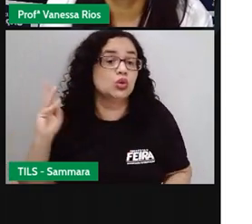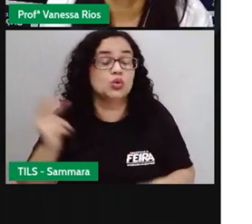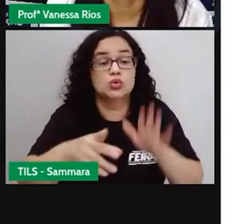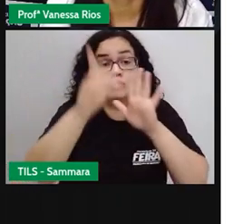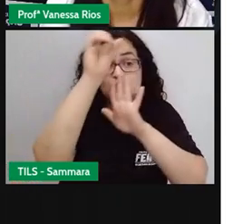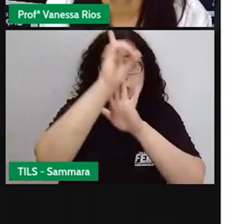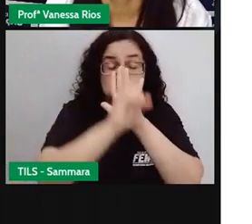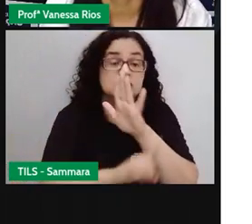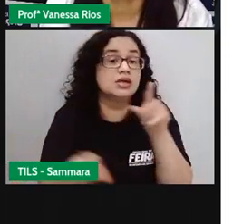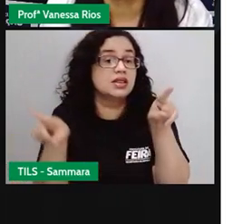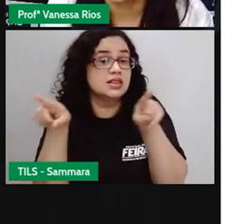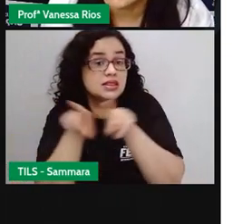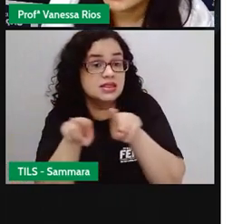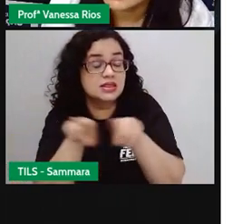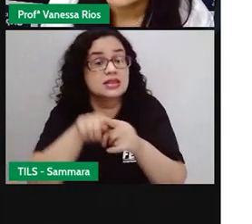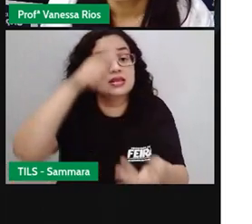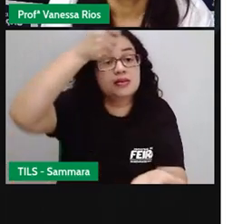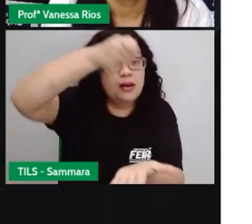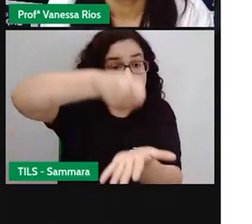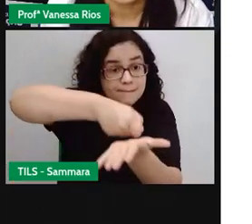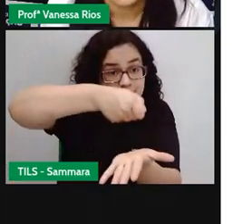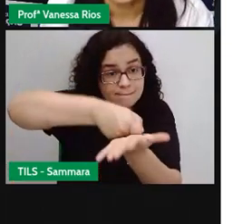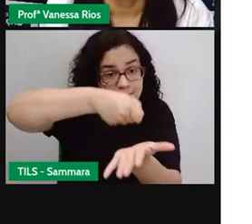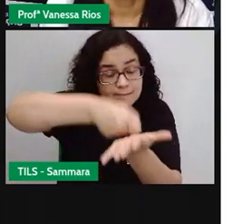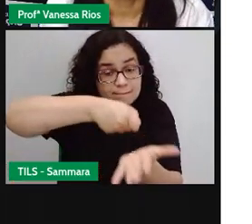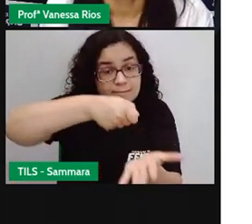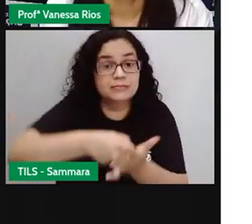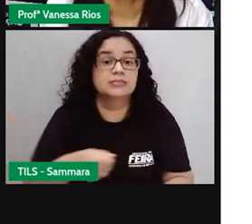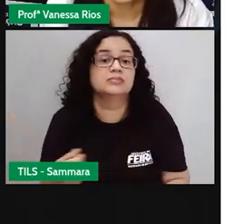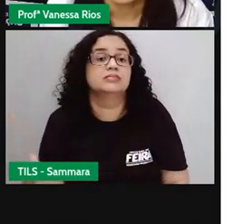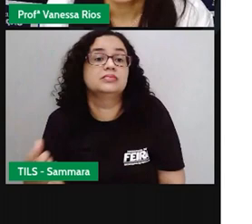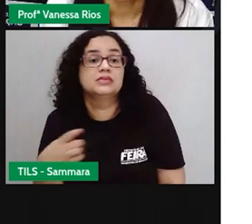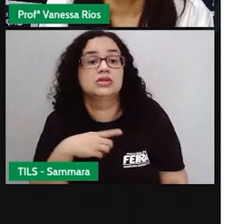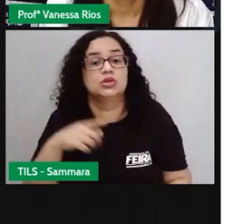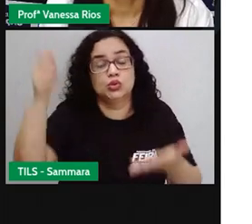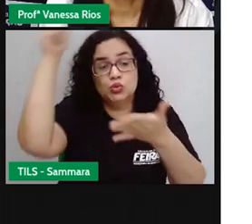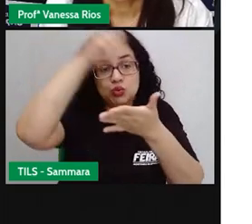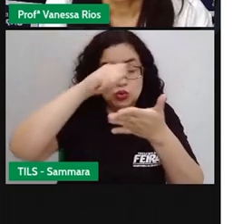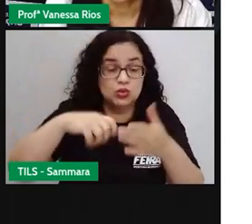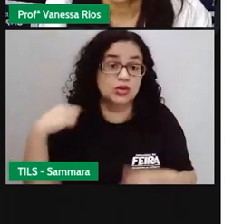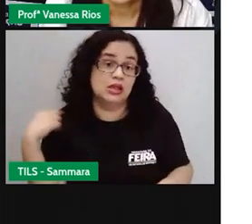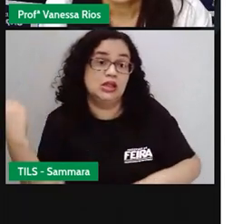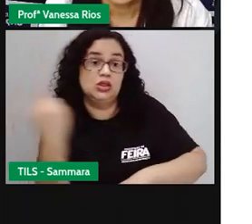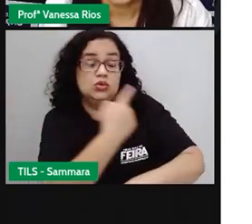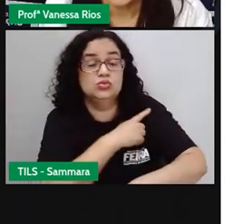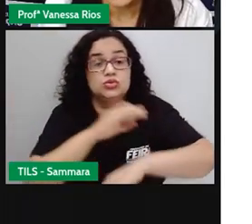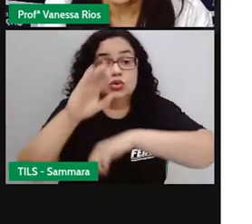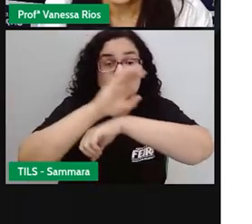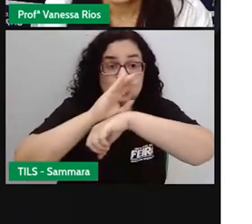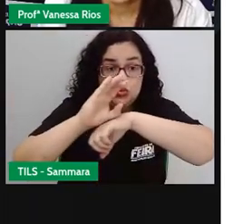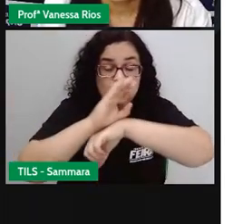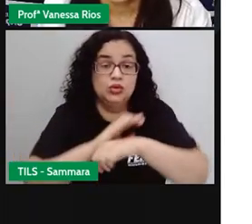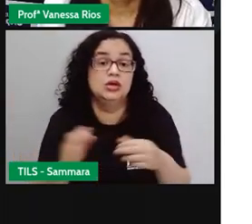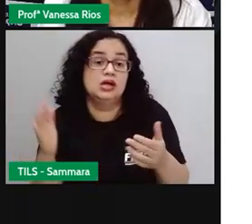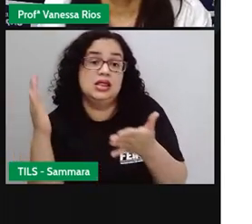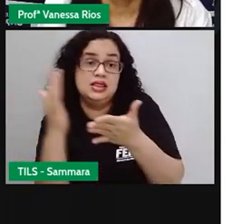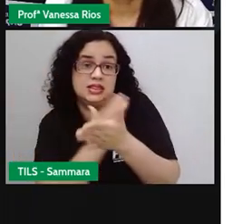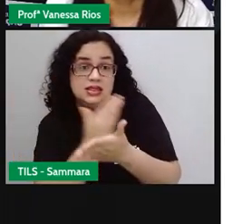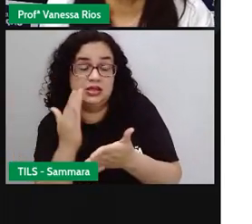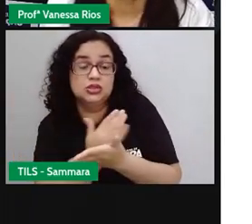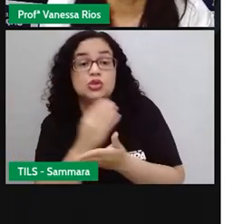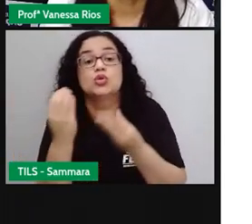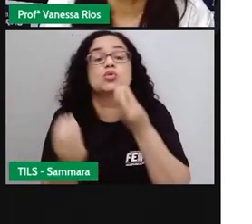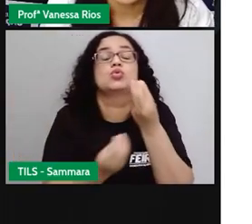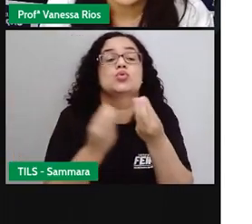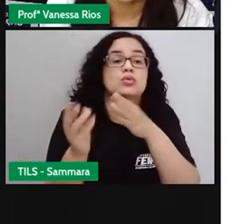direitos e também os nossos deveres estão lá e escritos na nossa Constituição. O livro é só uma